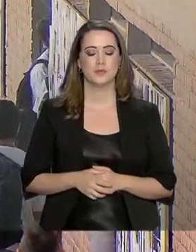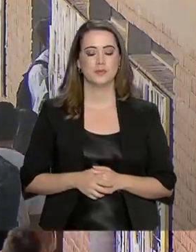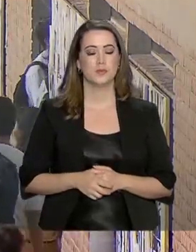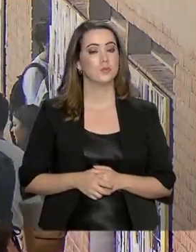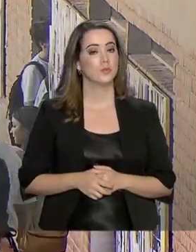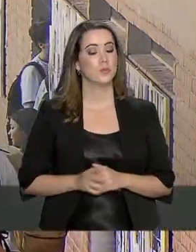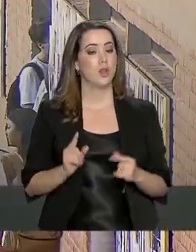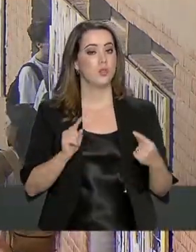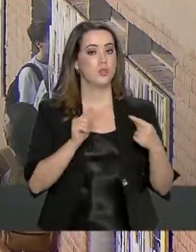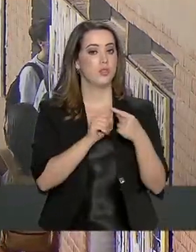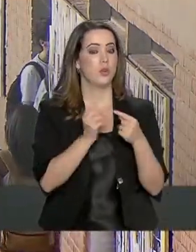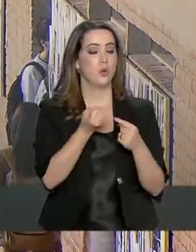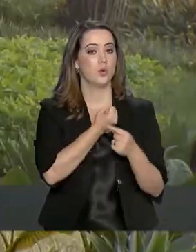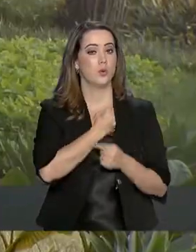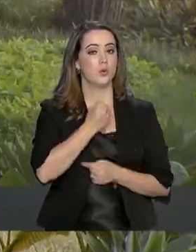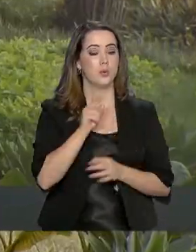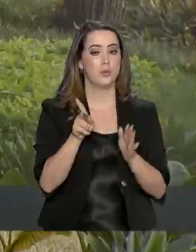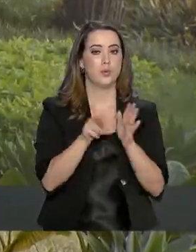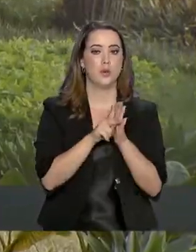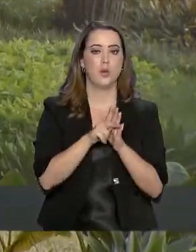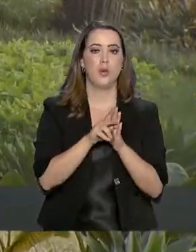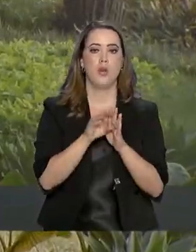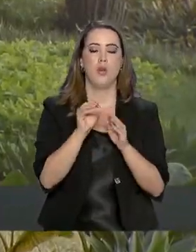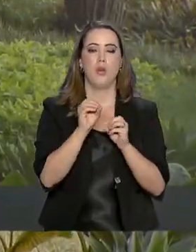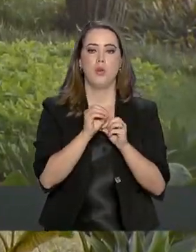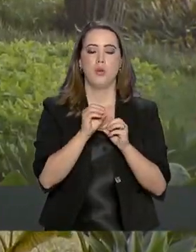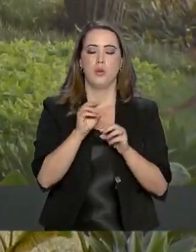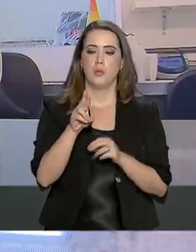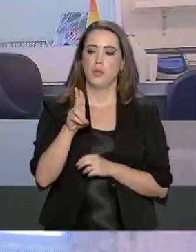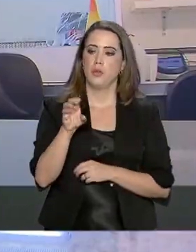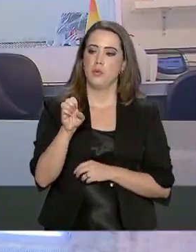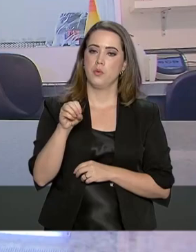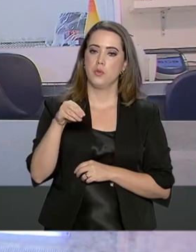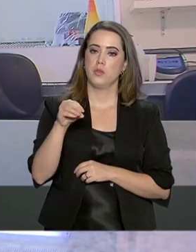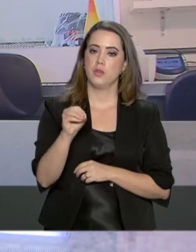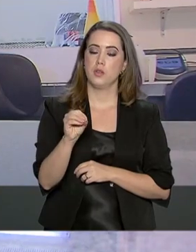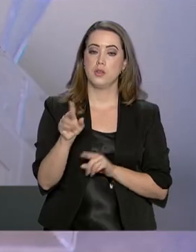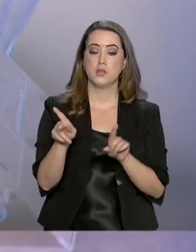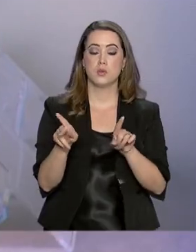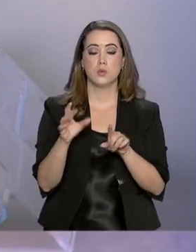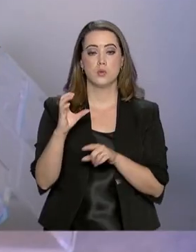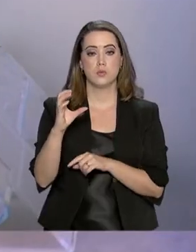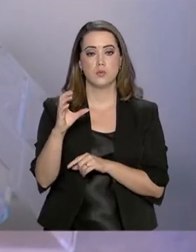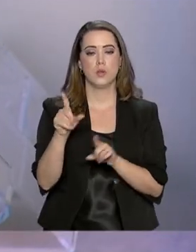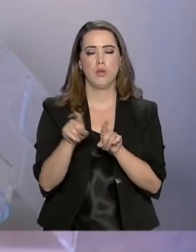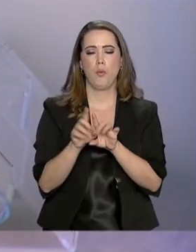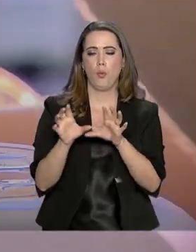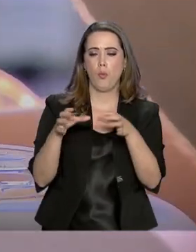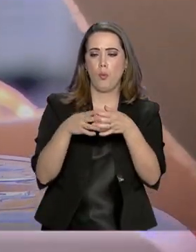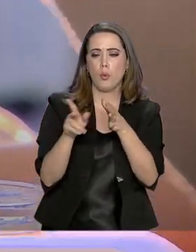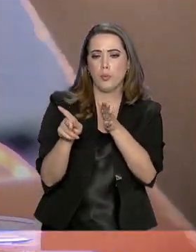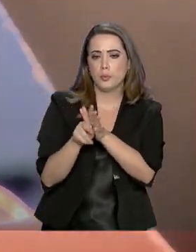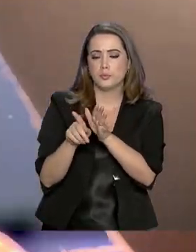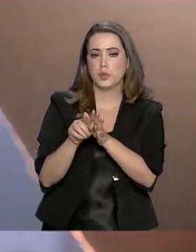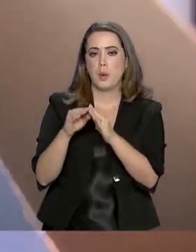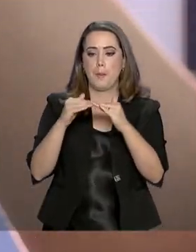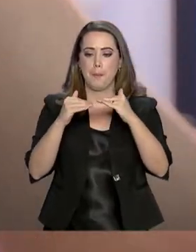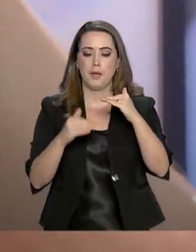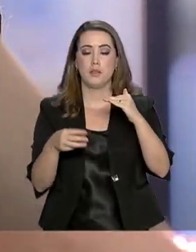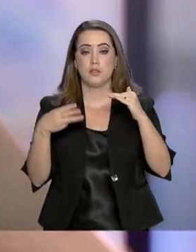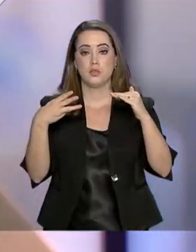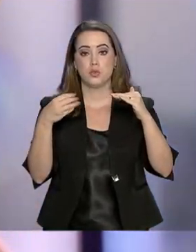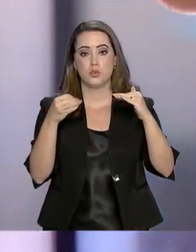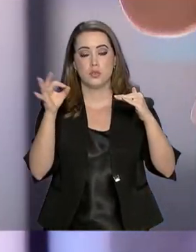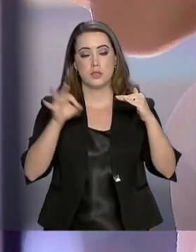De acordo com dados da Unesco, Organização das Nações Unidas para Educação, a Ciência e a Cultura, menos de 30%